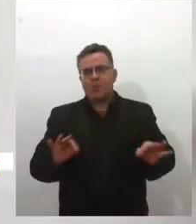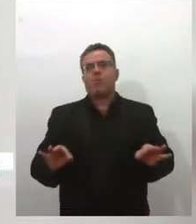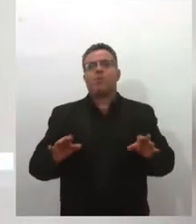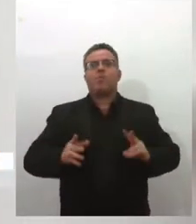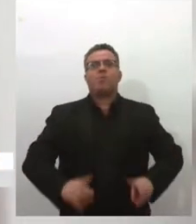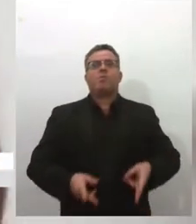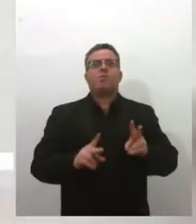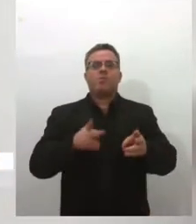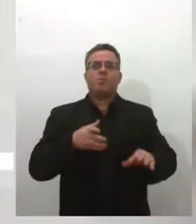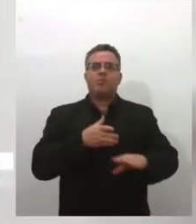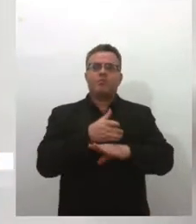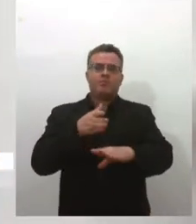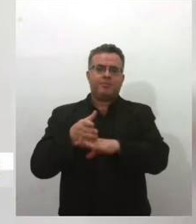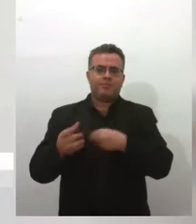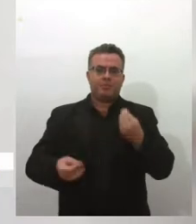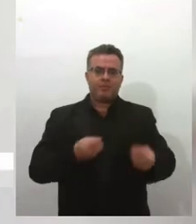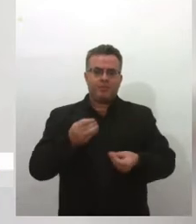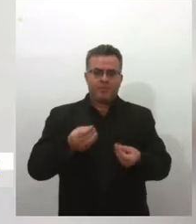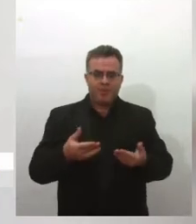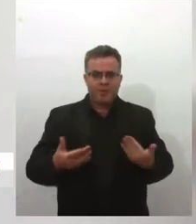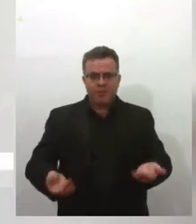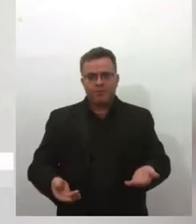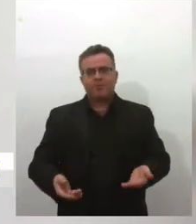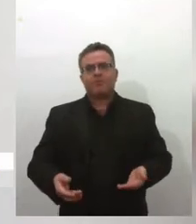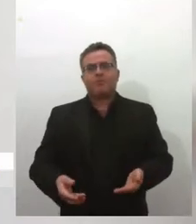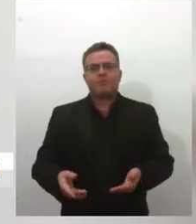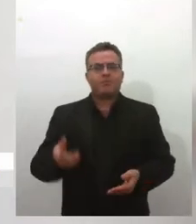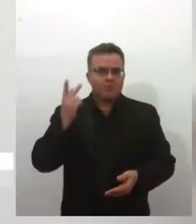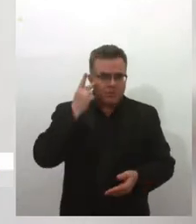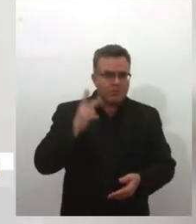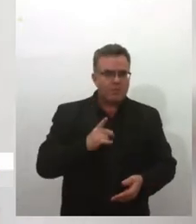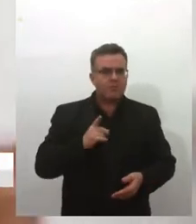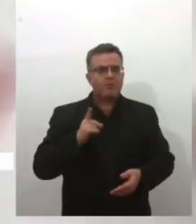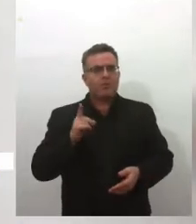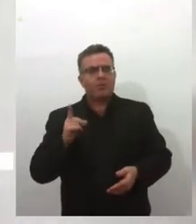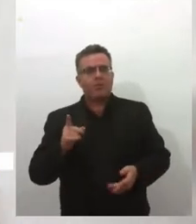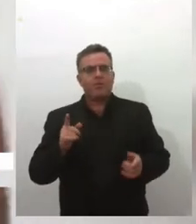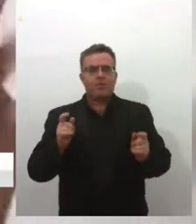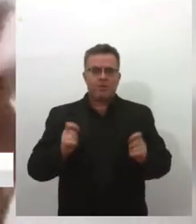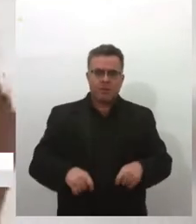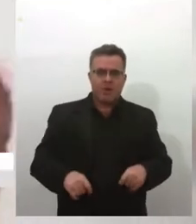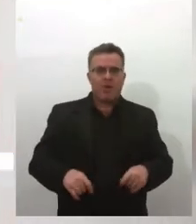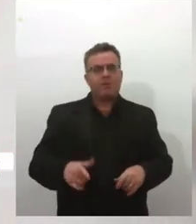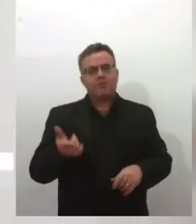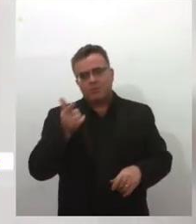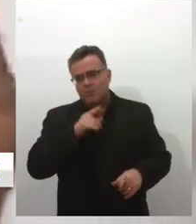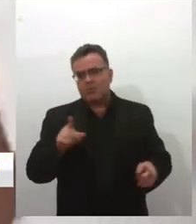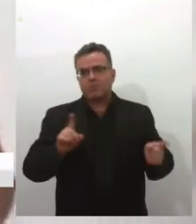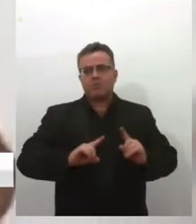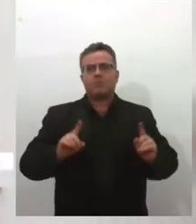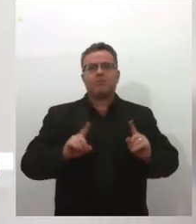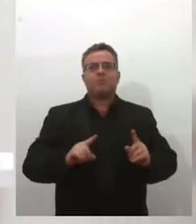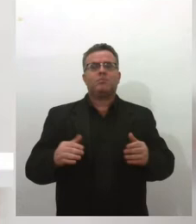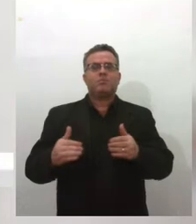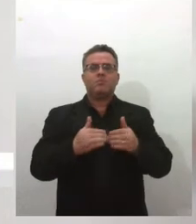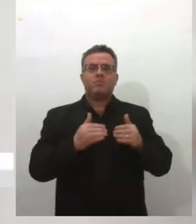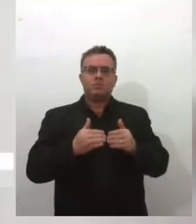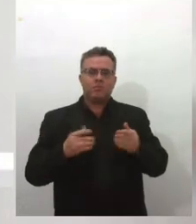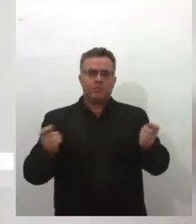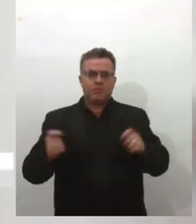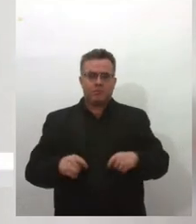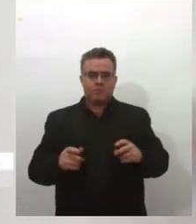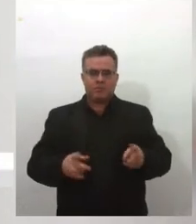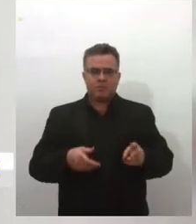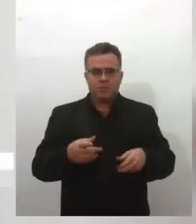passo na USP, vou morar em São Paulo, então, assim, ainda não consegui competir no currículo que eu fiz na UFIS, viu?